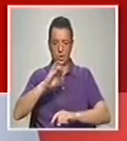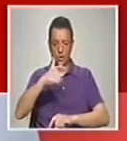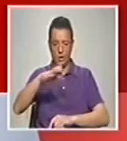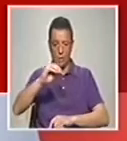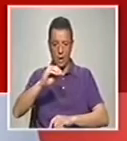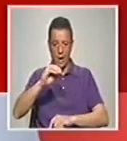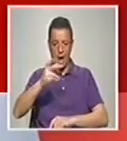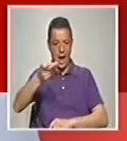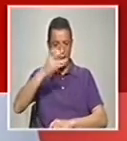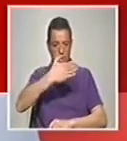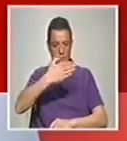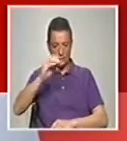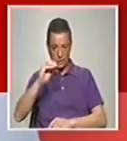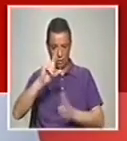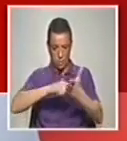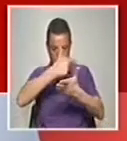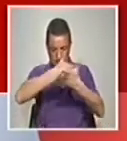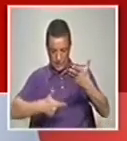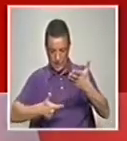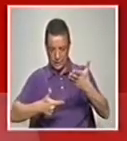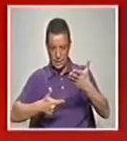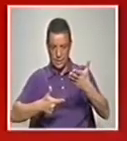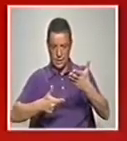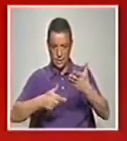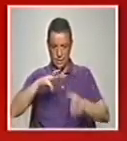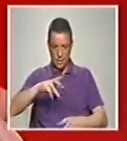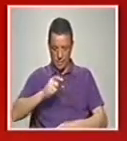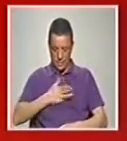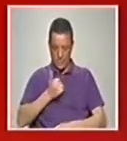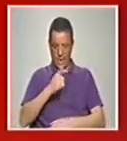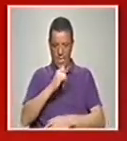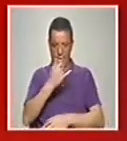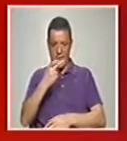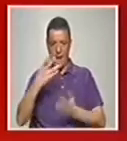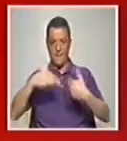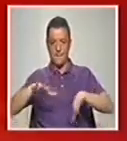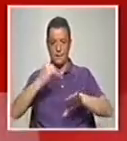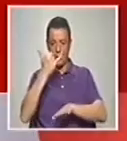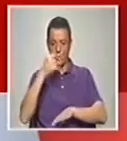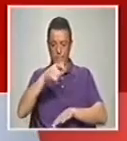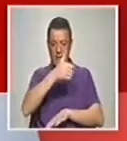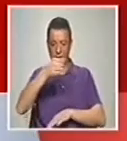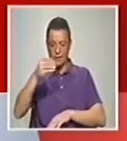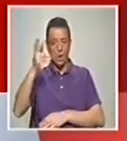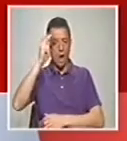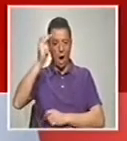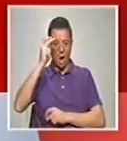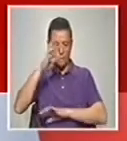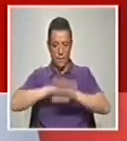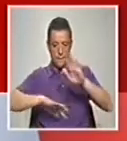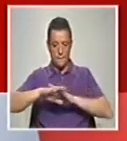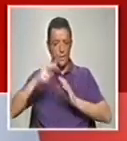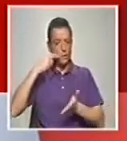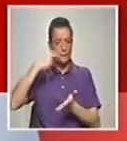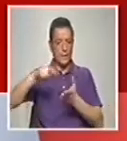70, pegou neste texto da Medeia, do Eurípedes, que é um texto que já tem 2.500 anos, e fez um espetáculo